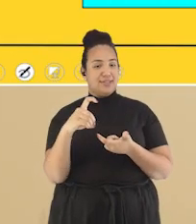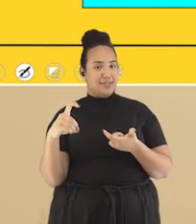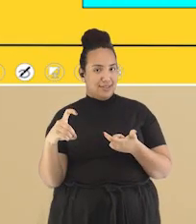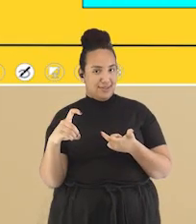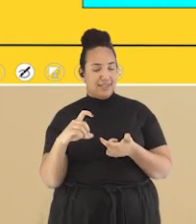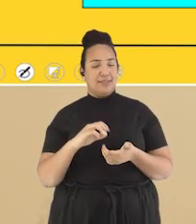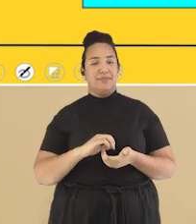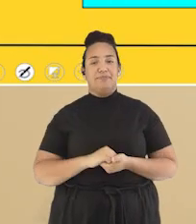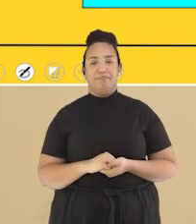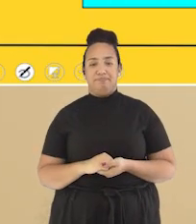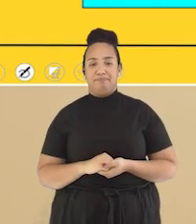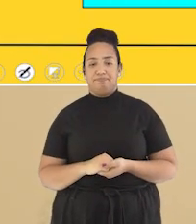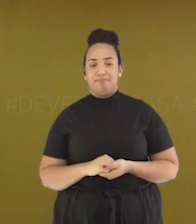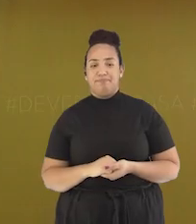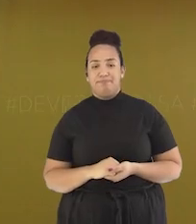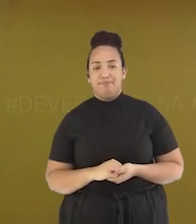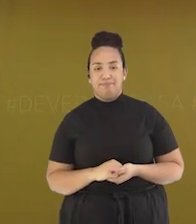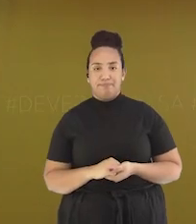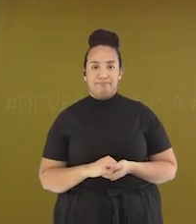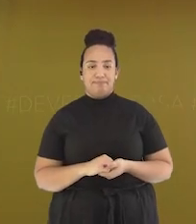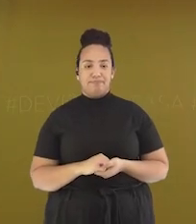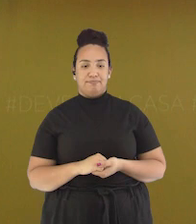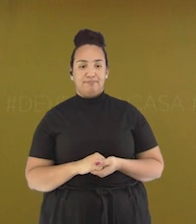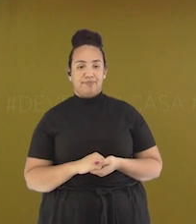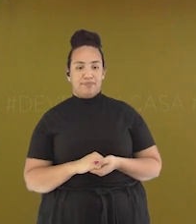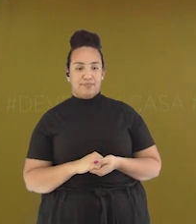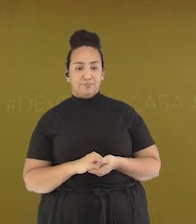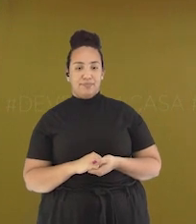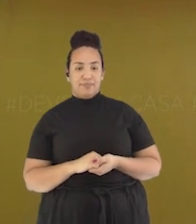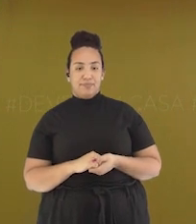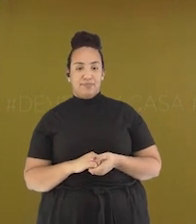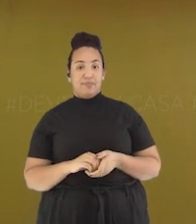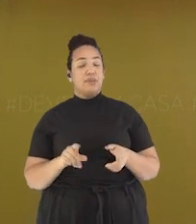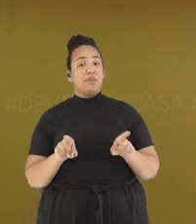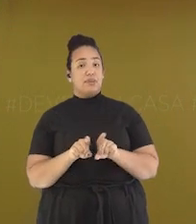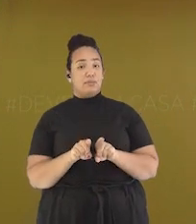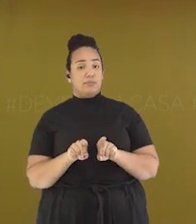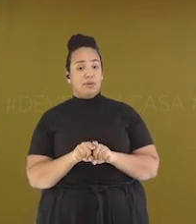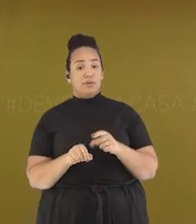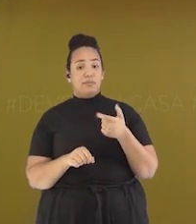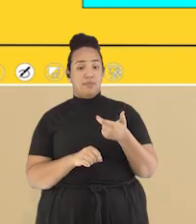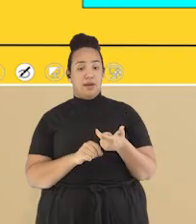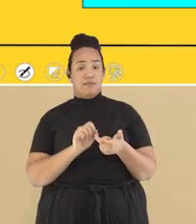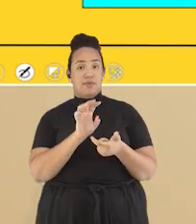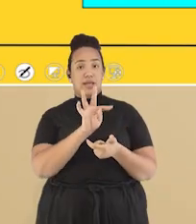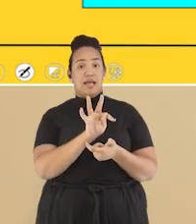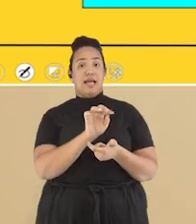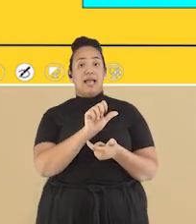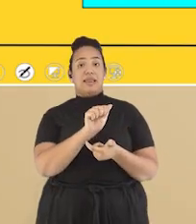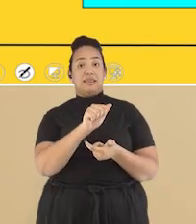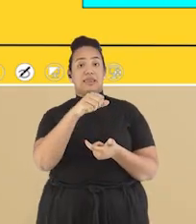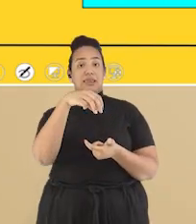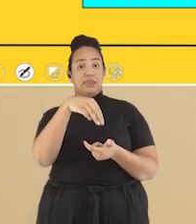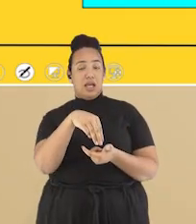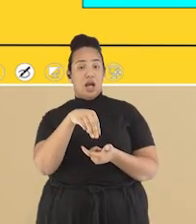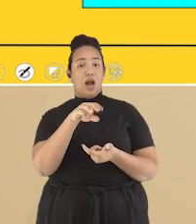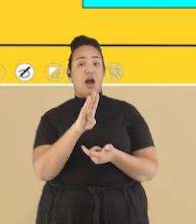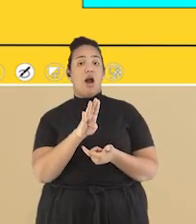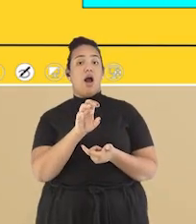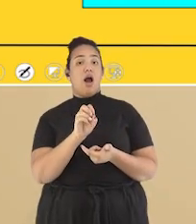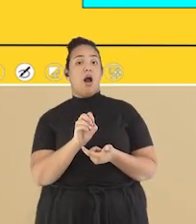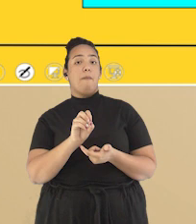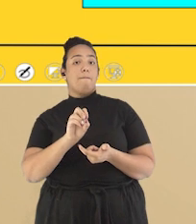aparece na última sílaba Tambor Também é uma palavra oxítona Tambor